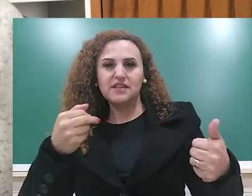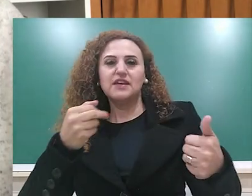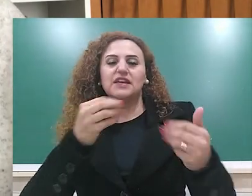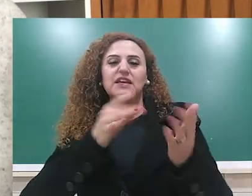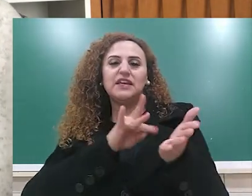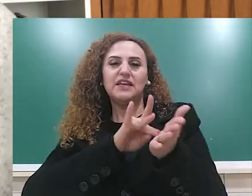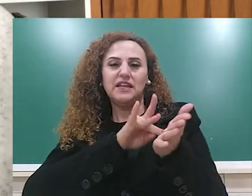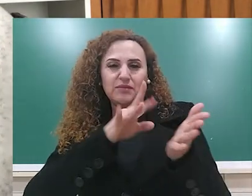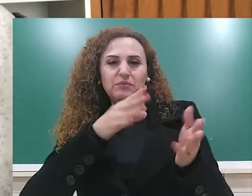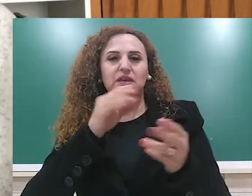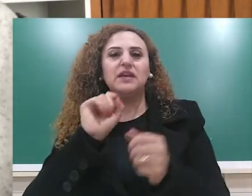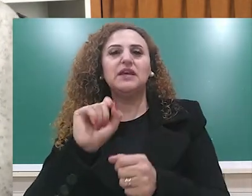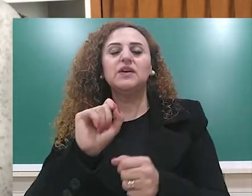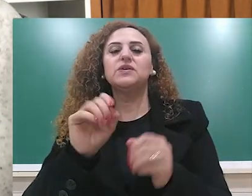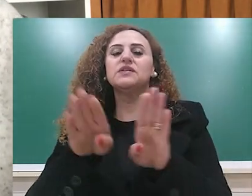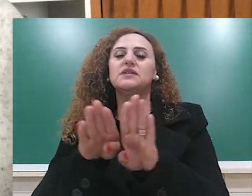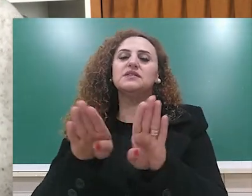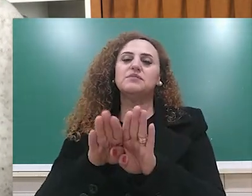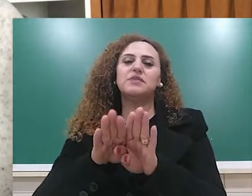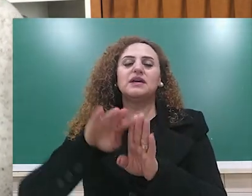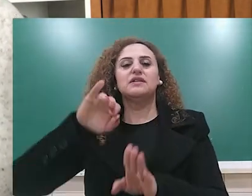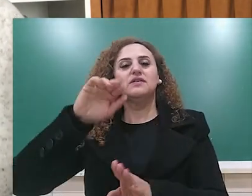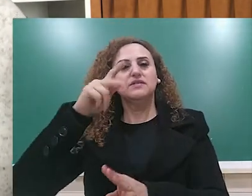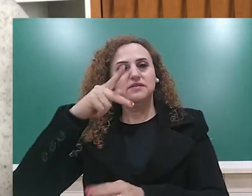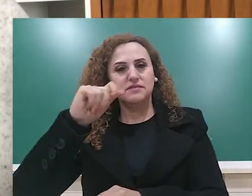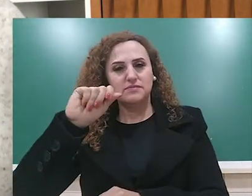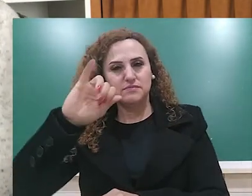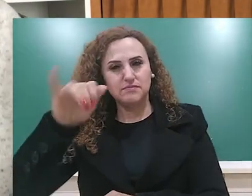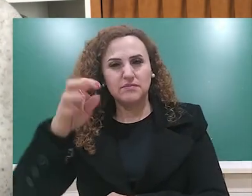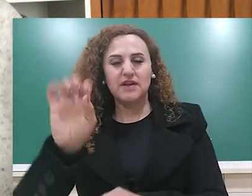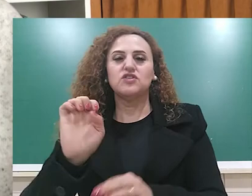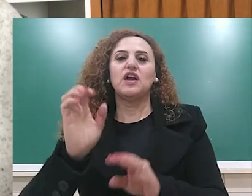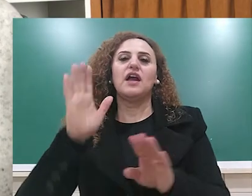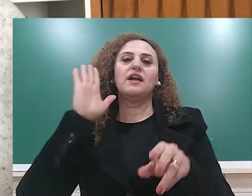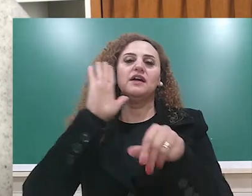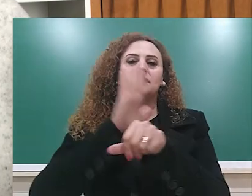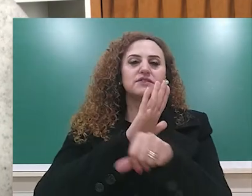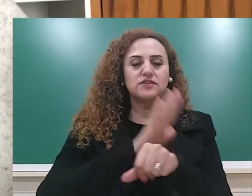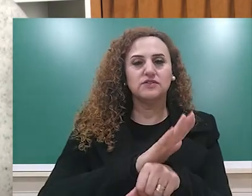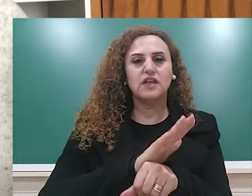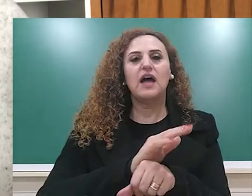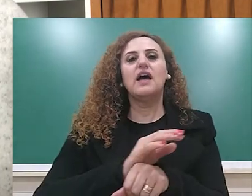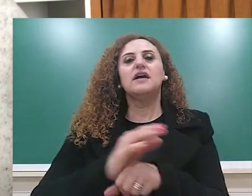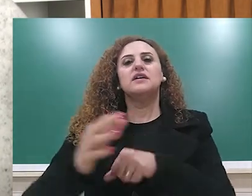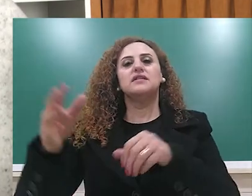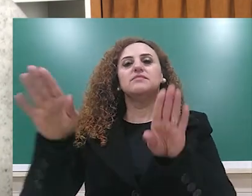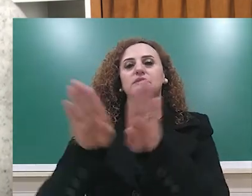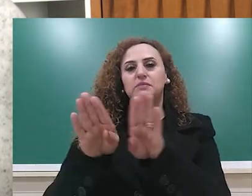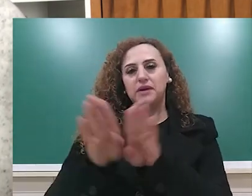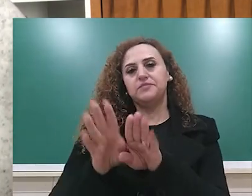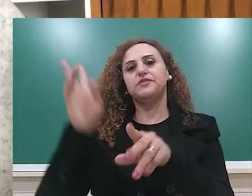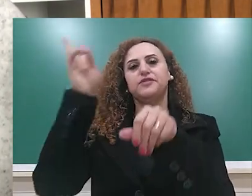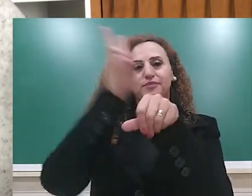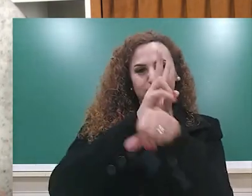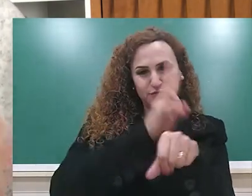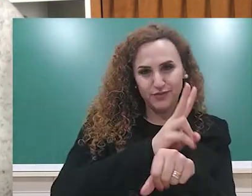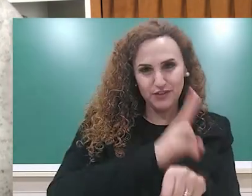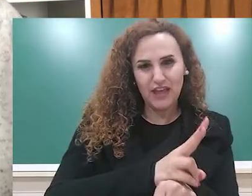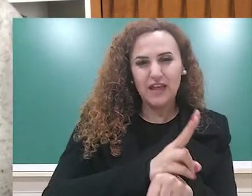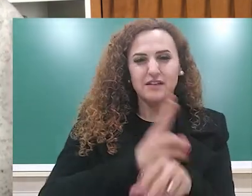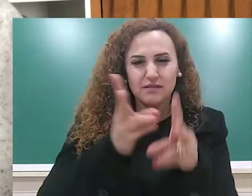crendo mais, em suas danças rituais, nem em seus mágicos cuidados. Então, a gente percebe aqui nessa última,